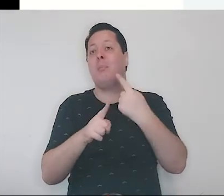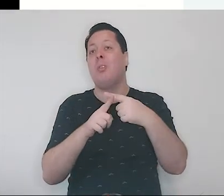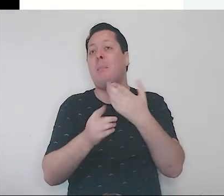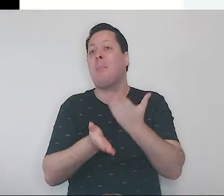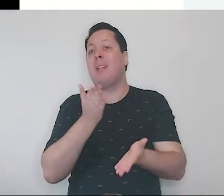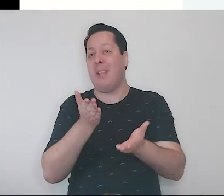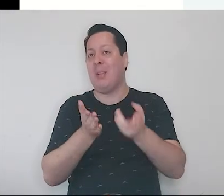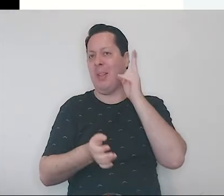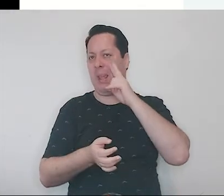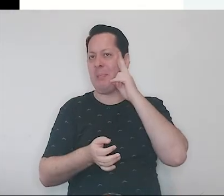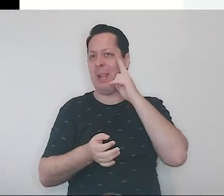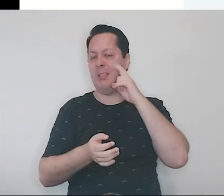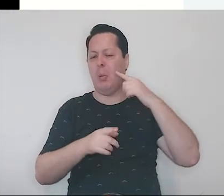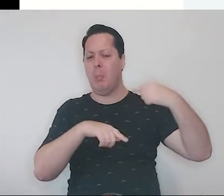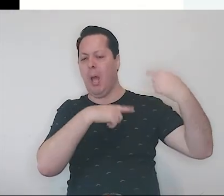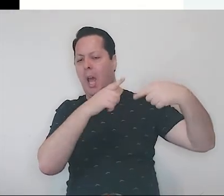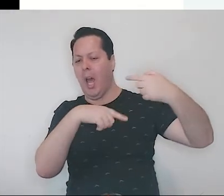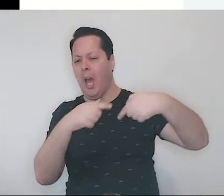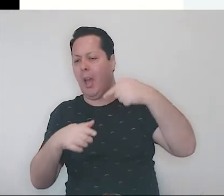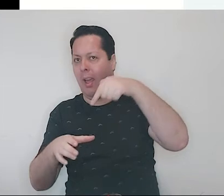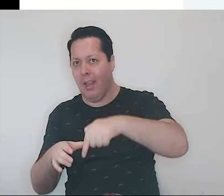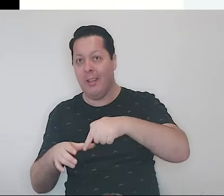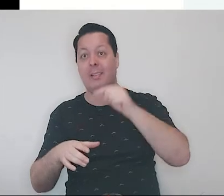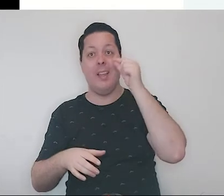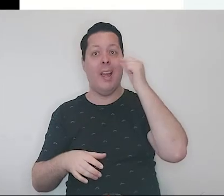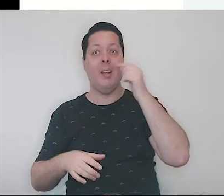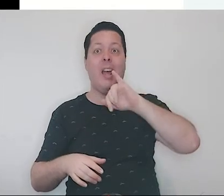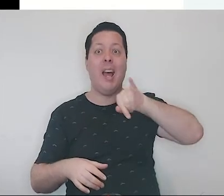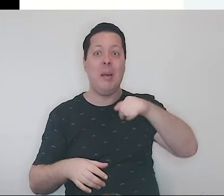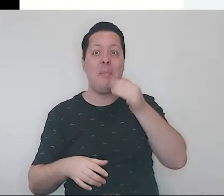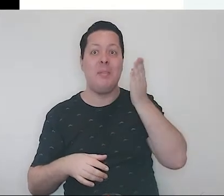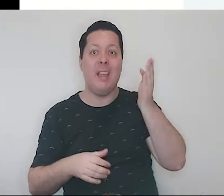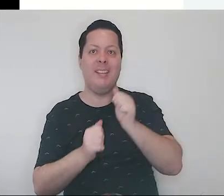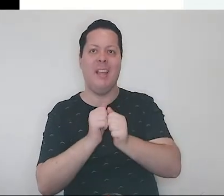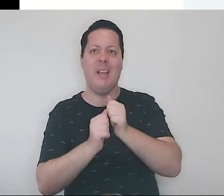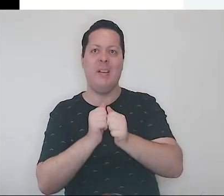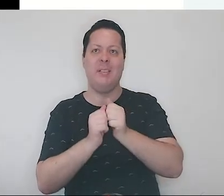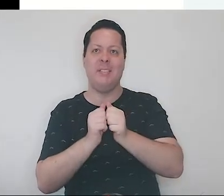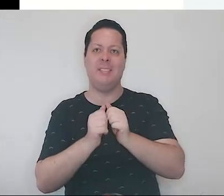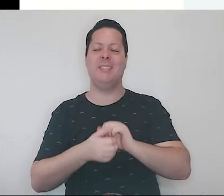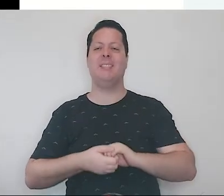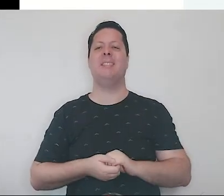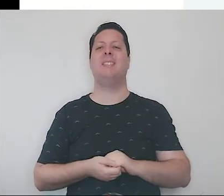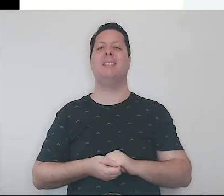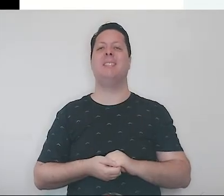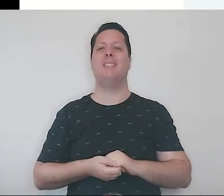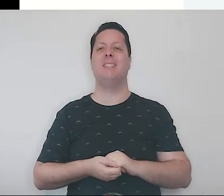que havia rolado lá de cima do morro e que tinha caído dentro do buraco.